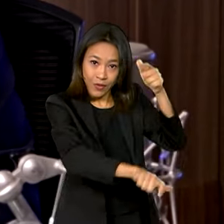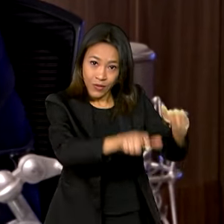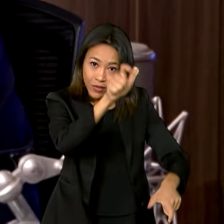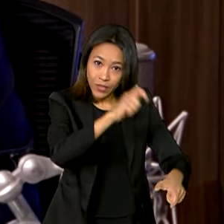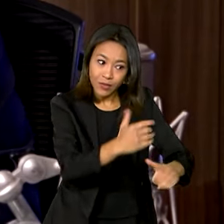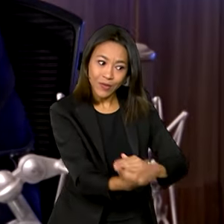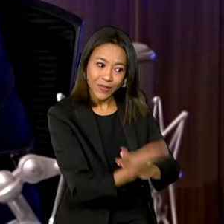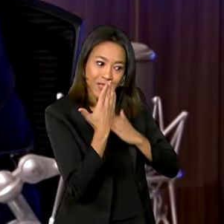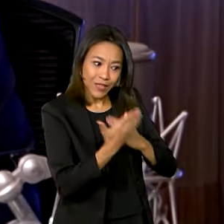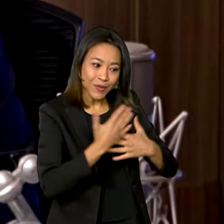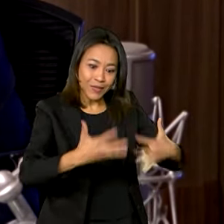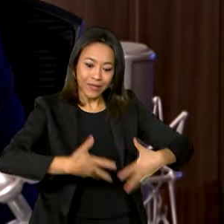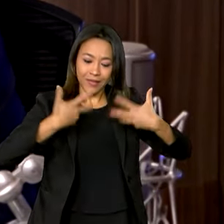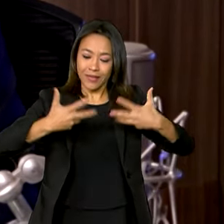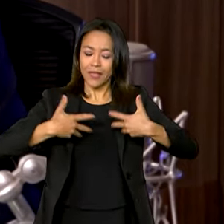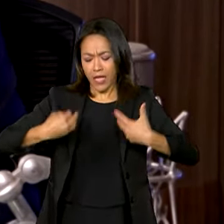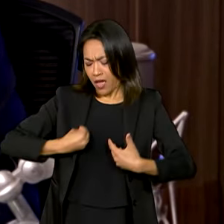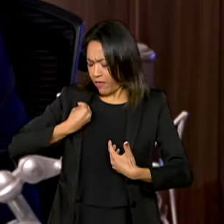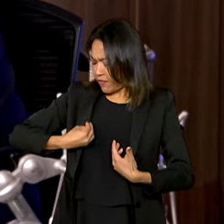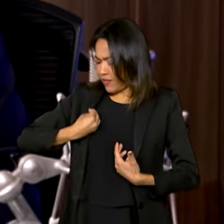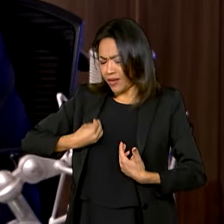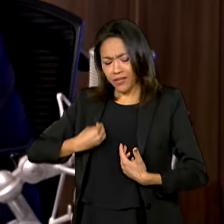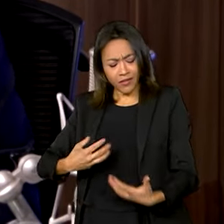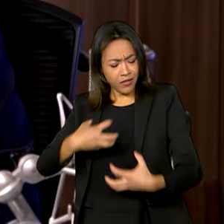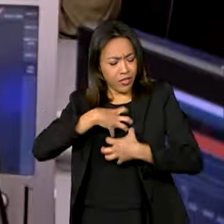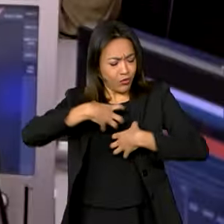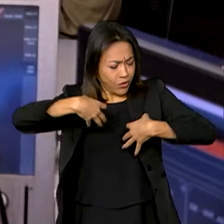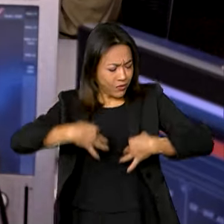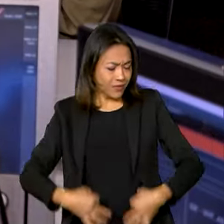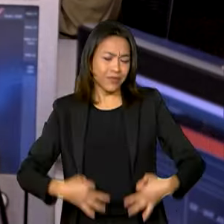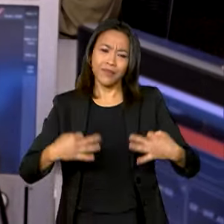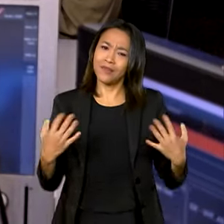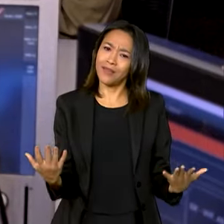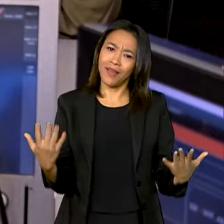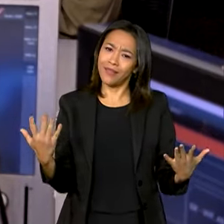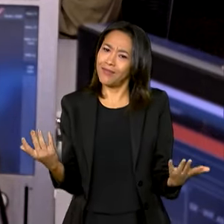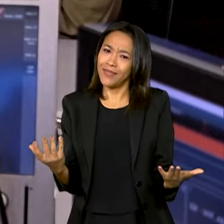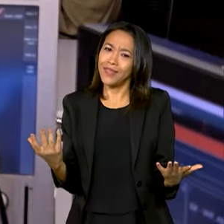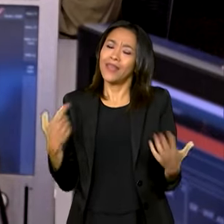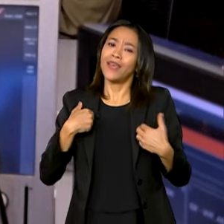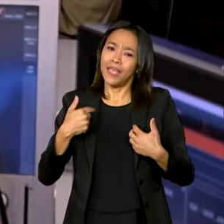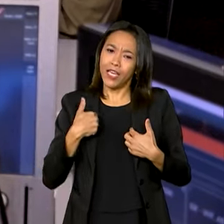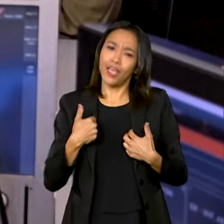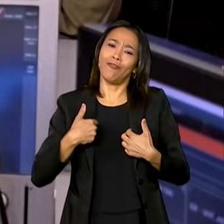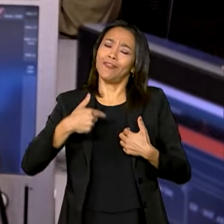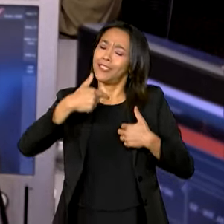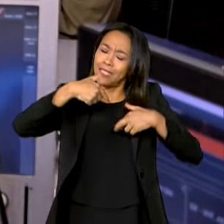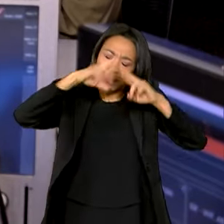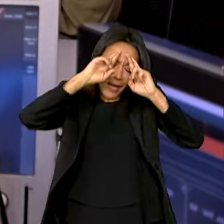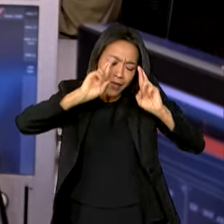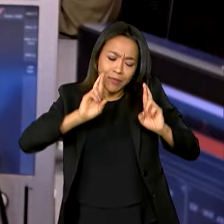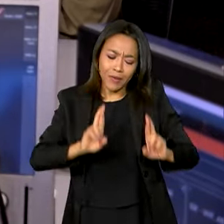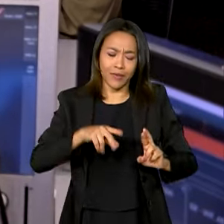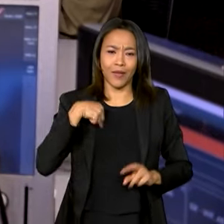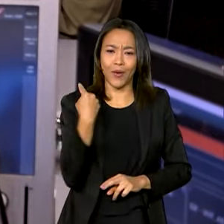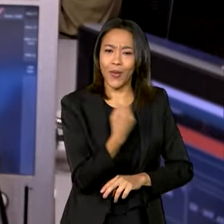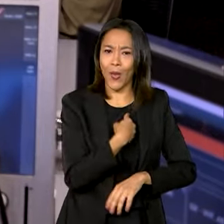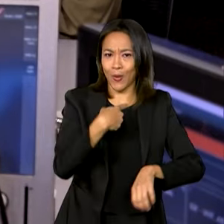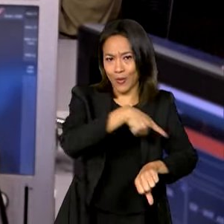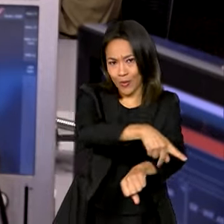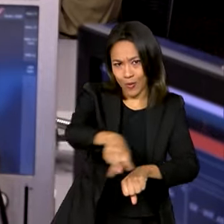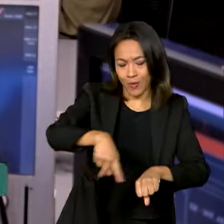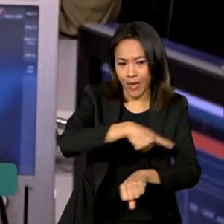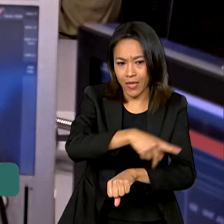ensinam que a vida deve ser vivida da melhor forma e devemos fazer o possível. para honrar o nosso país. Então, eu tenho